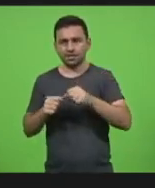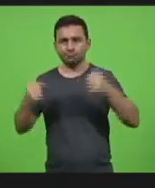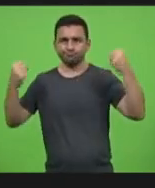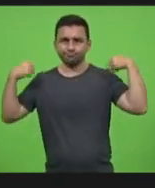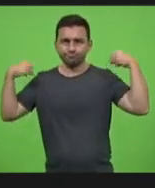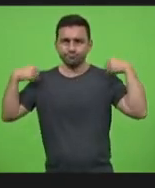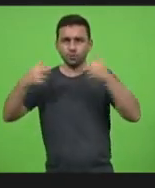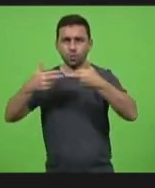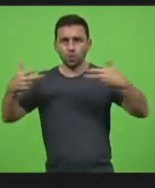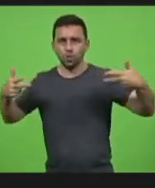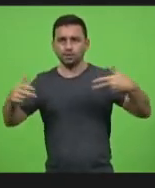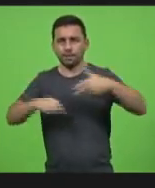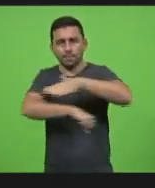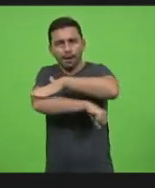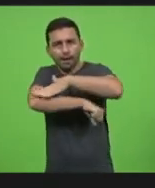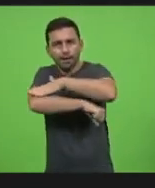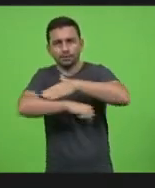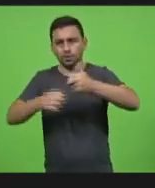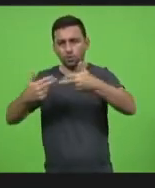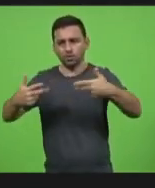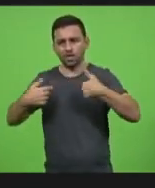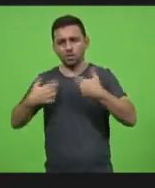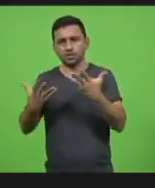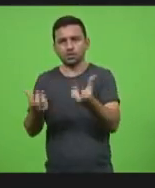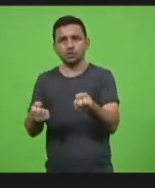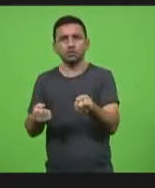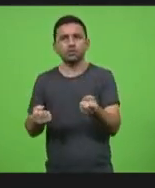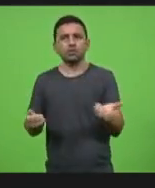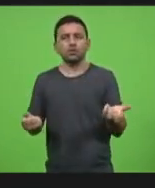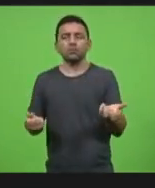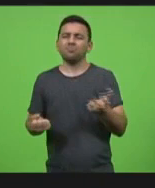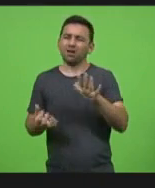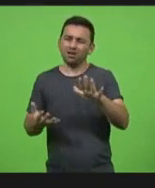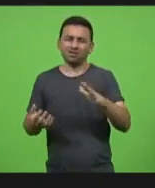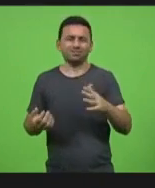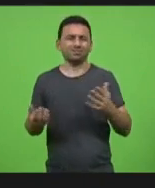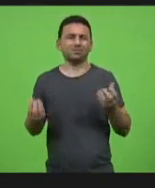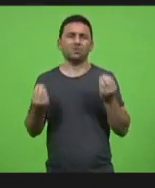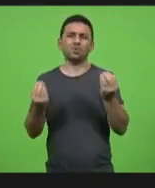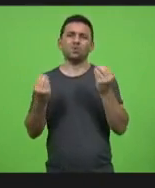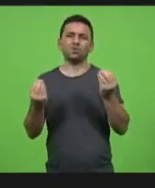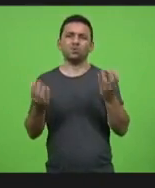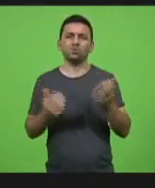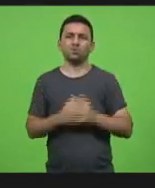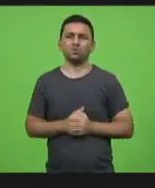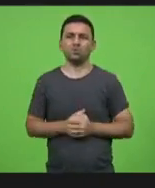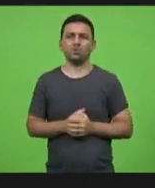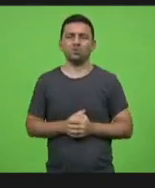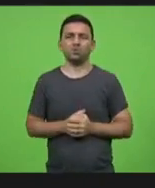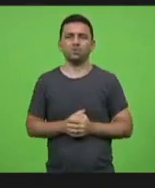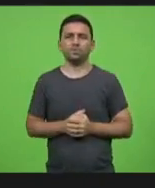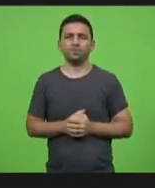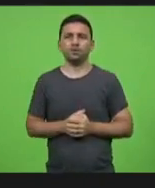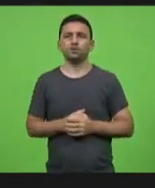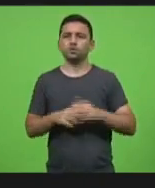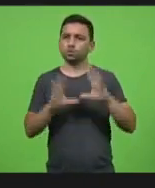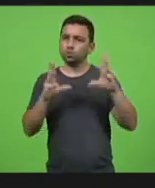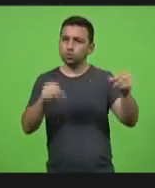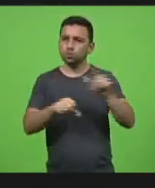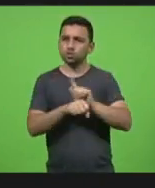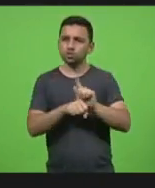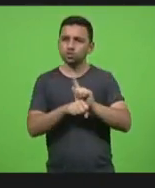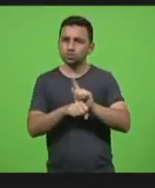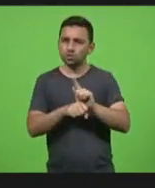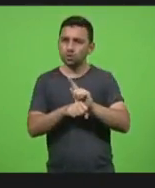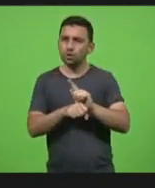praça eu sou a favor mas é ridículo então os gestores os gestores não